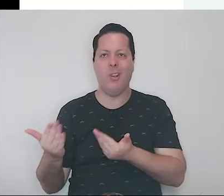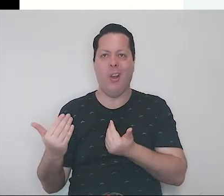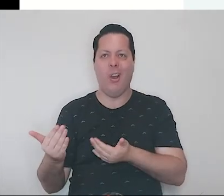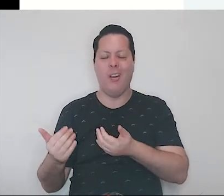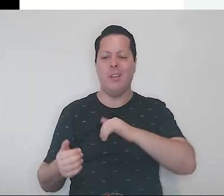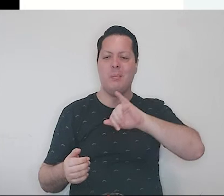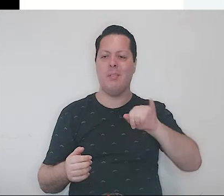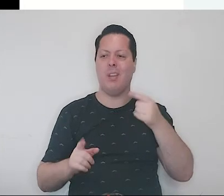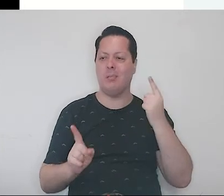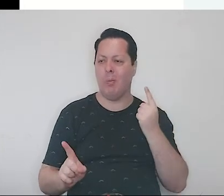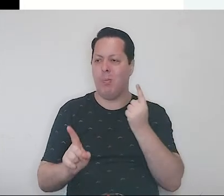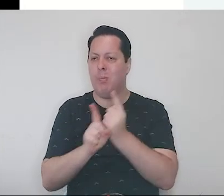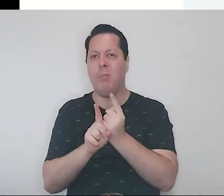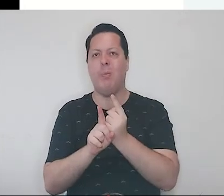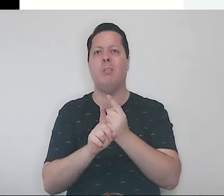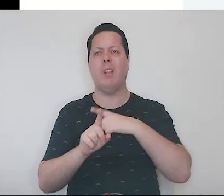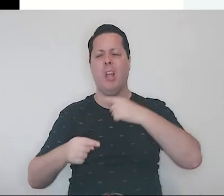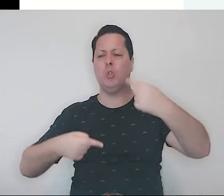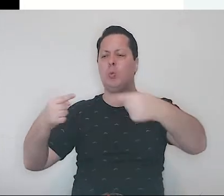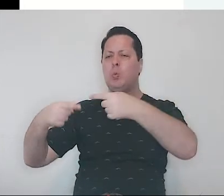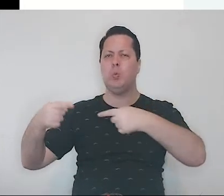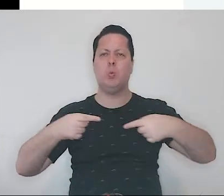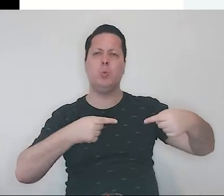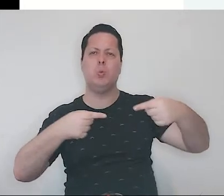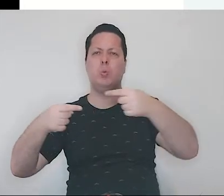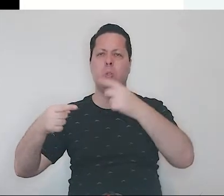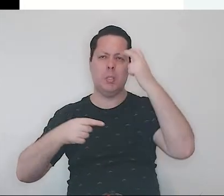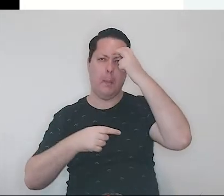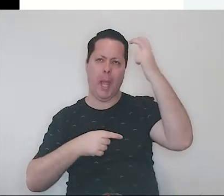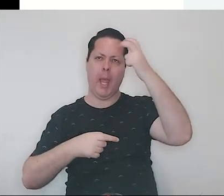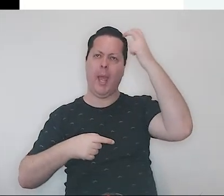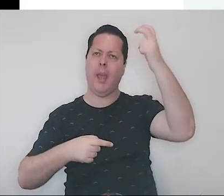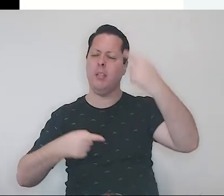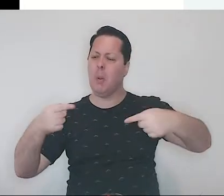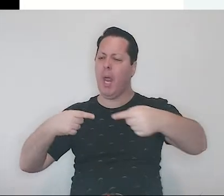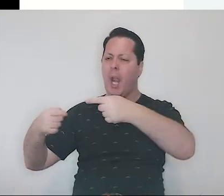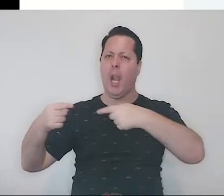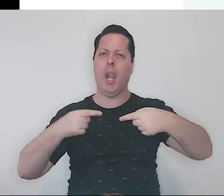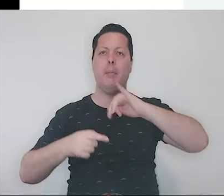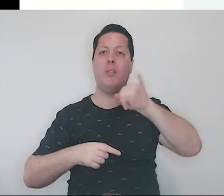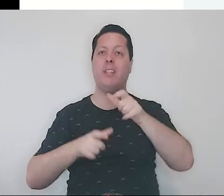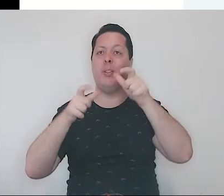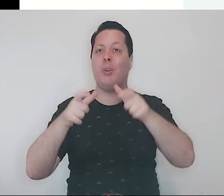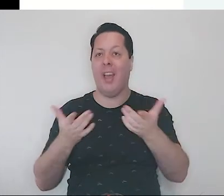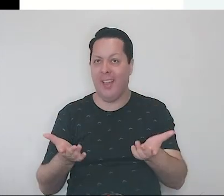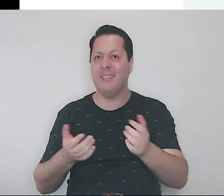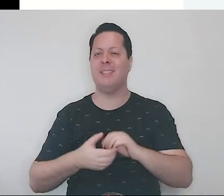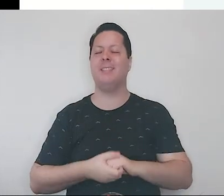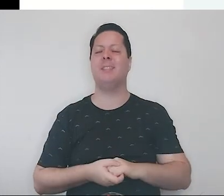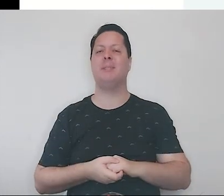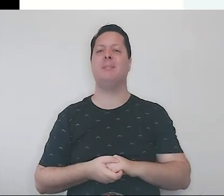reuniam sempre para fazer suas discussões intelectuais, e